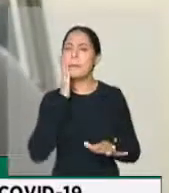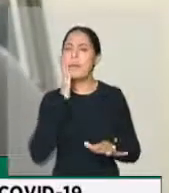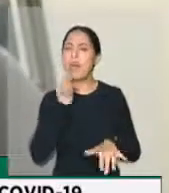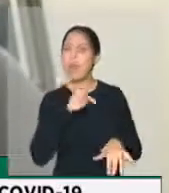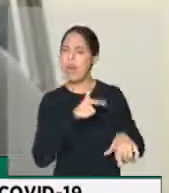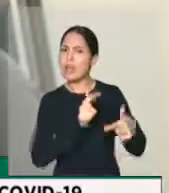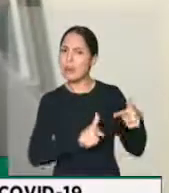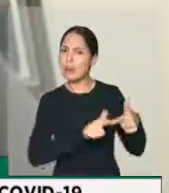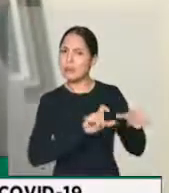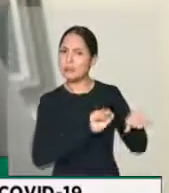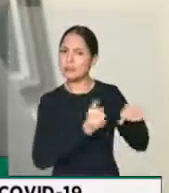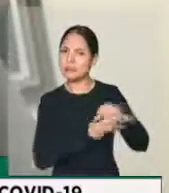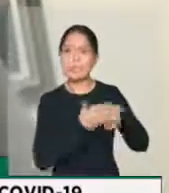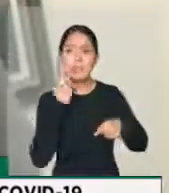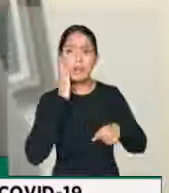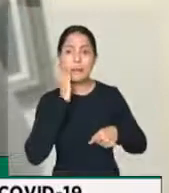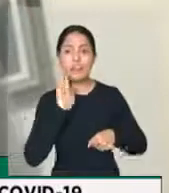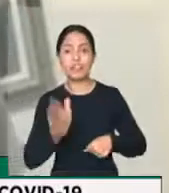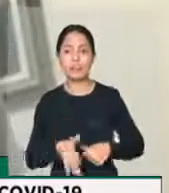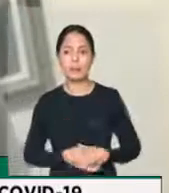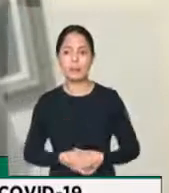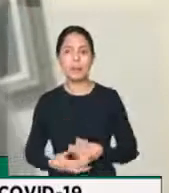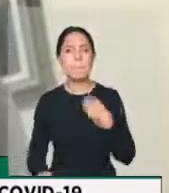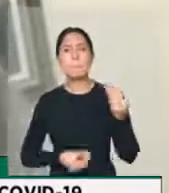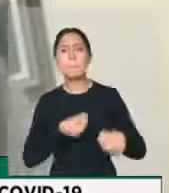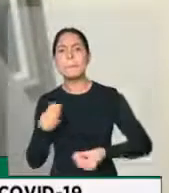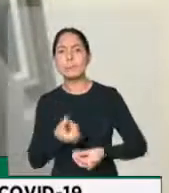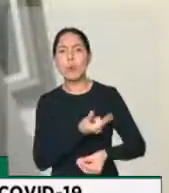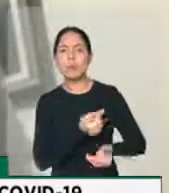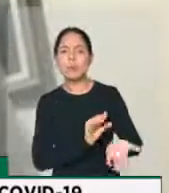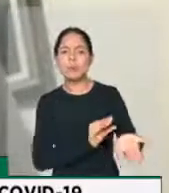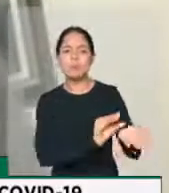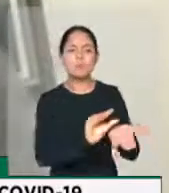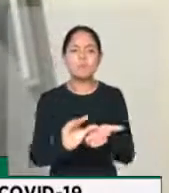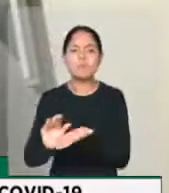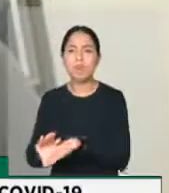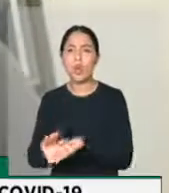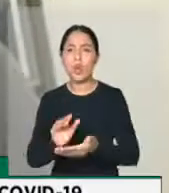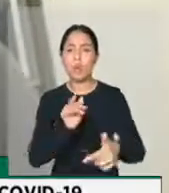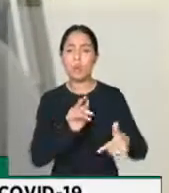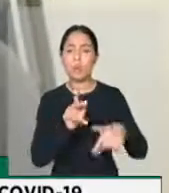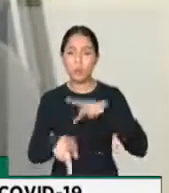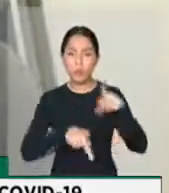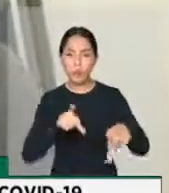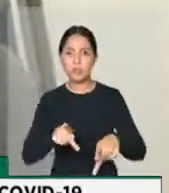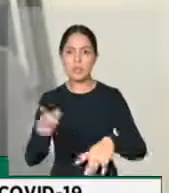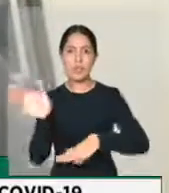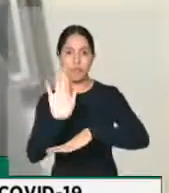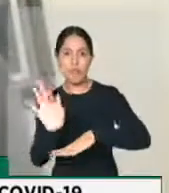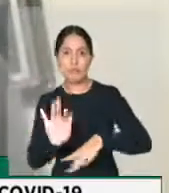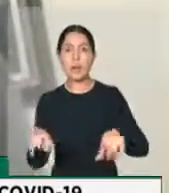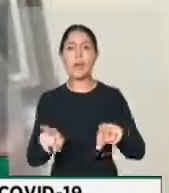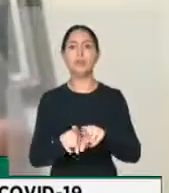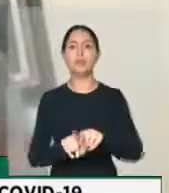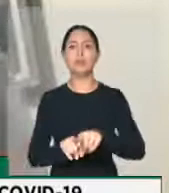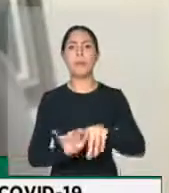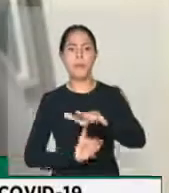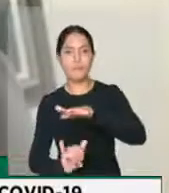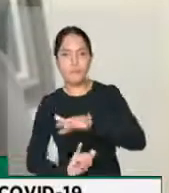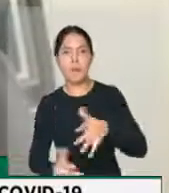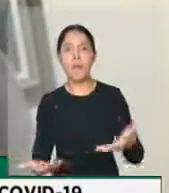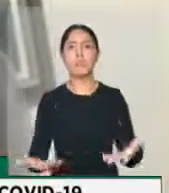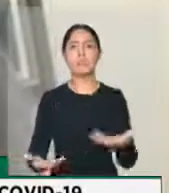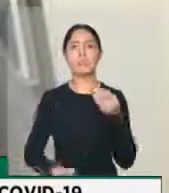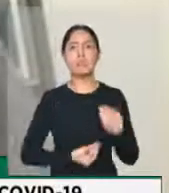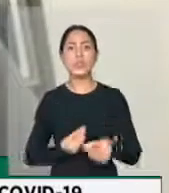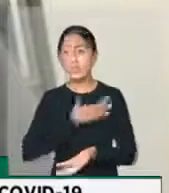também chegar dinheiro na mão das pessoas mais pobres, dos informais, daqueles que, na verdade, ficaram